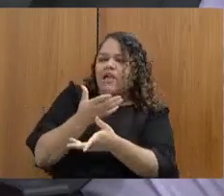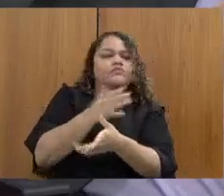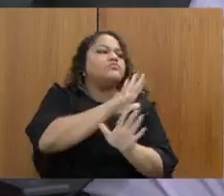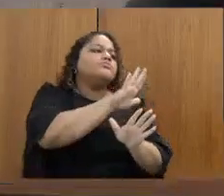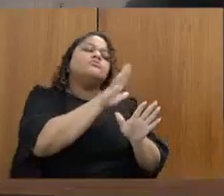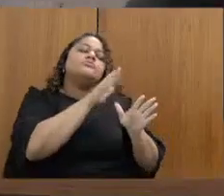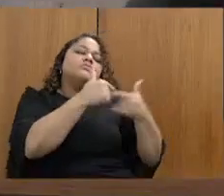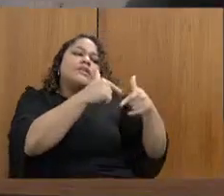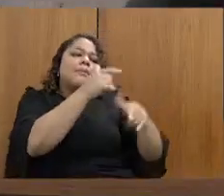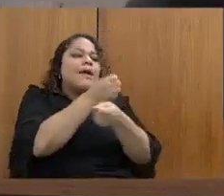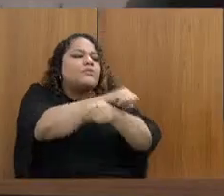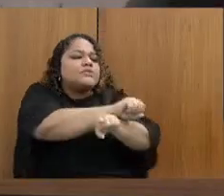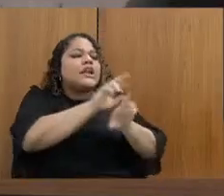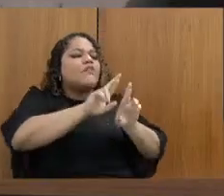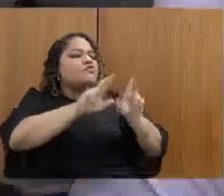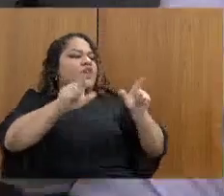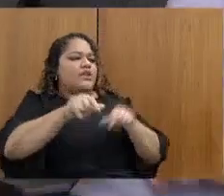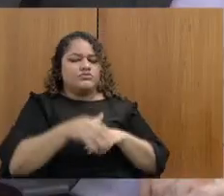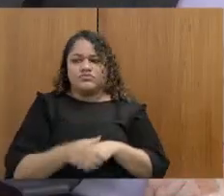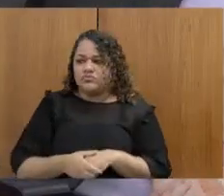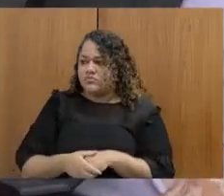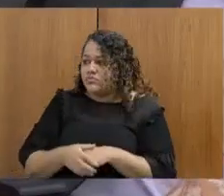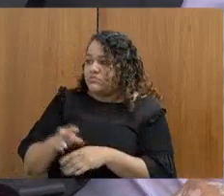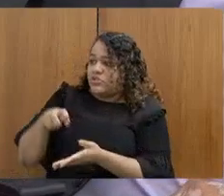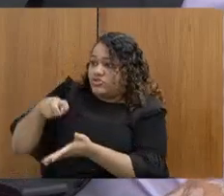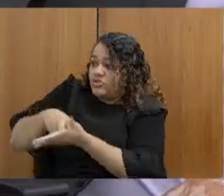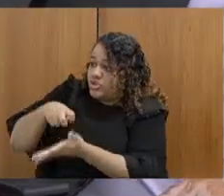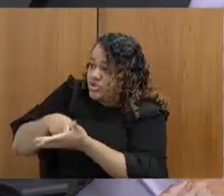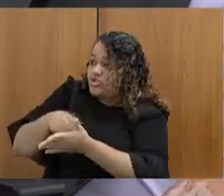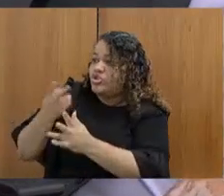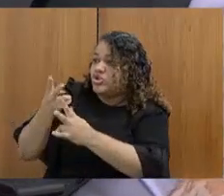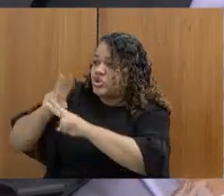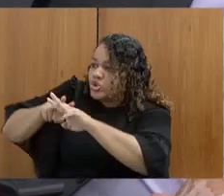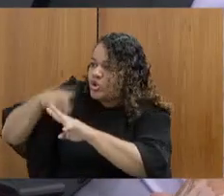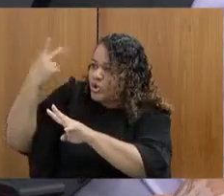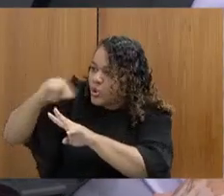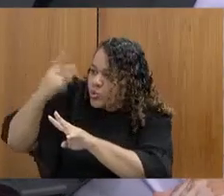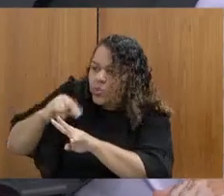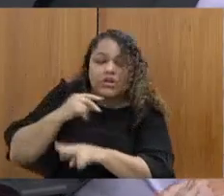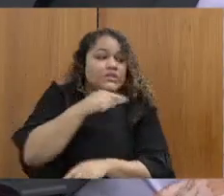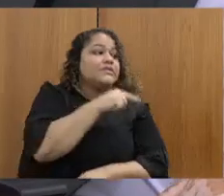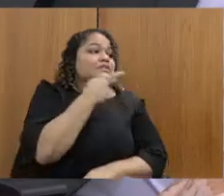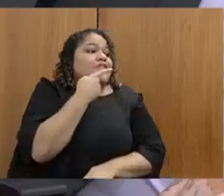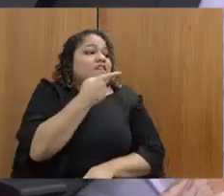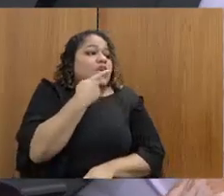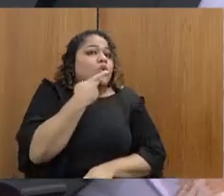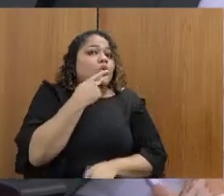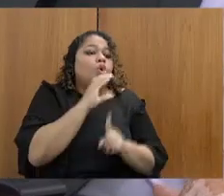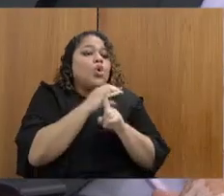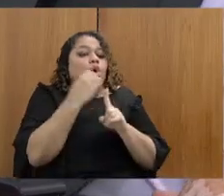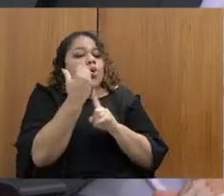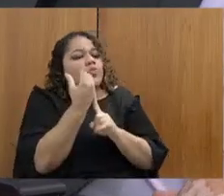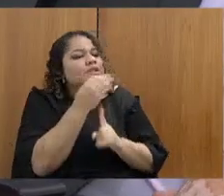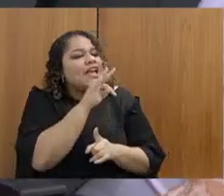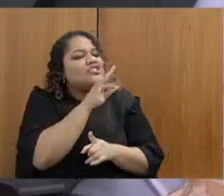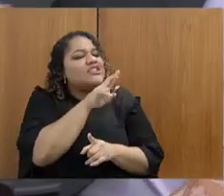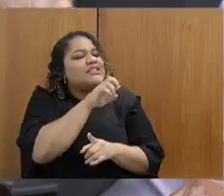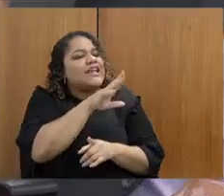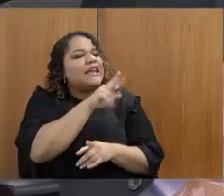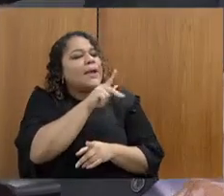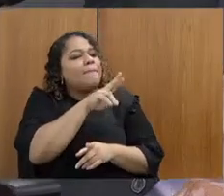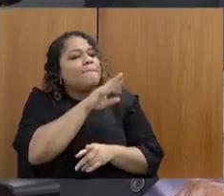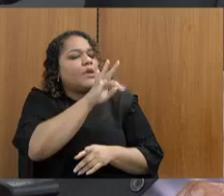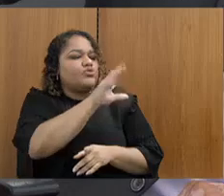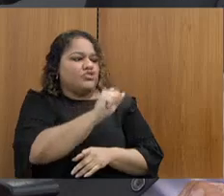De tortura, de privação de liberdade. Não, mas a senhora falou em comunidades terapêuticas. Exato. Que até então não competia a